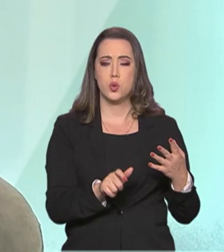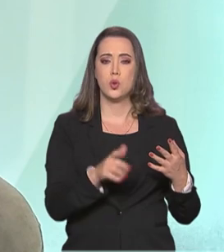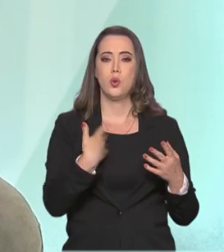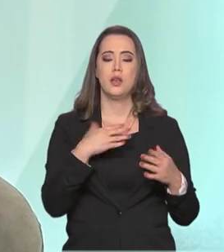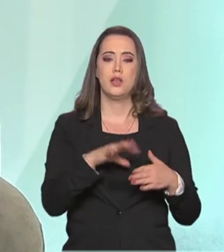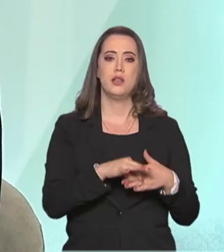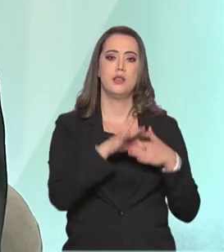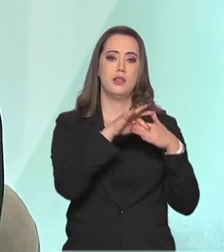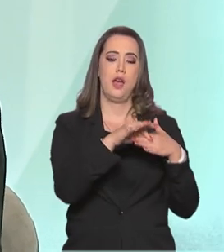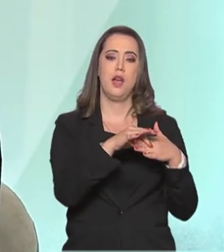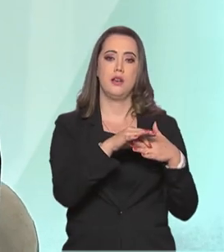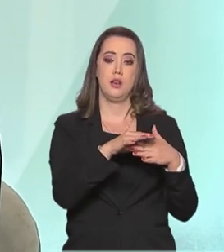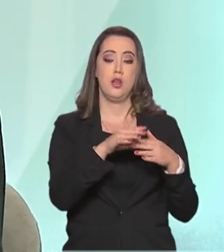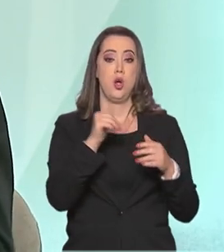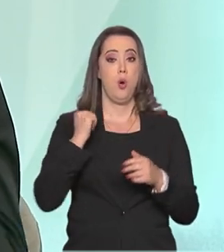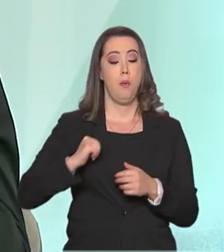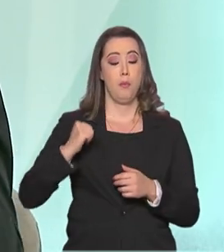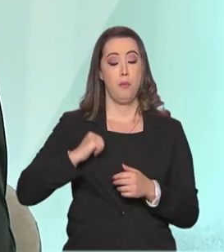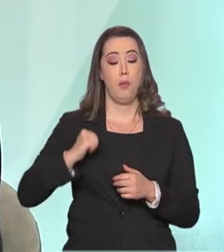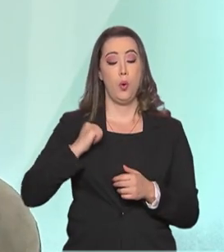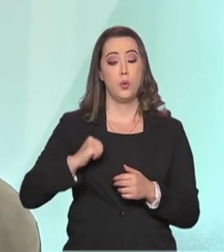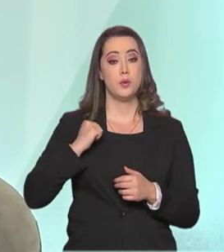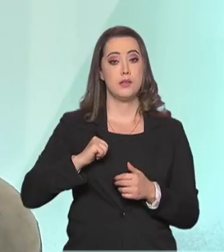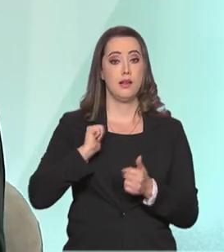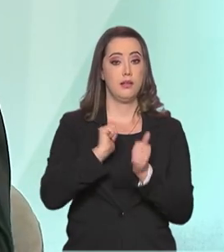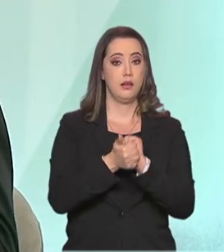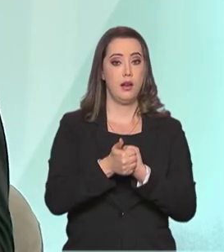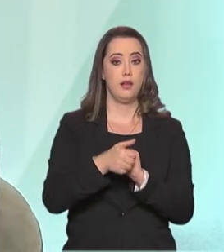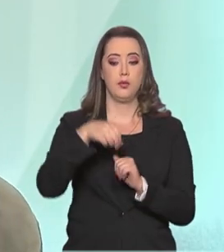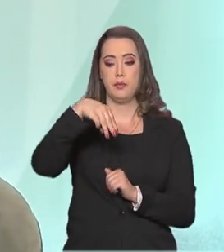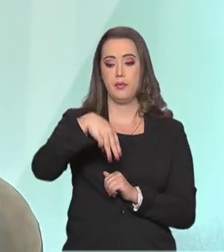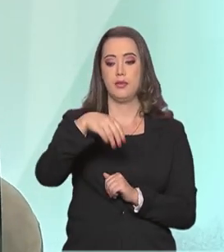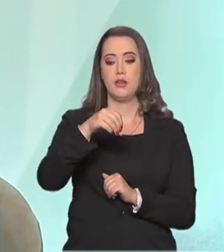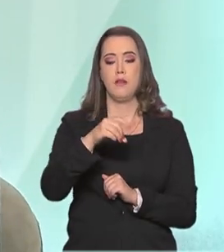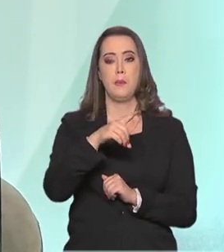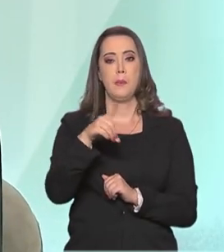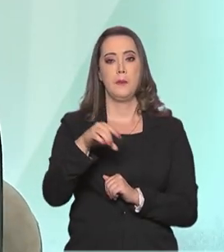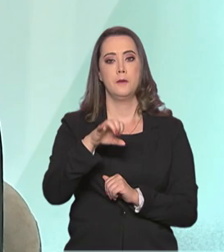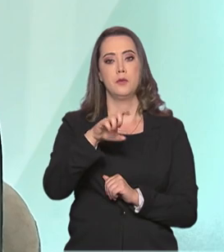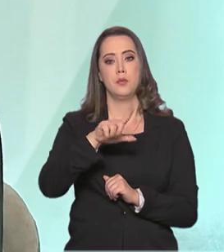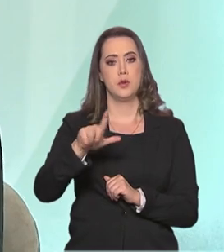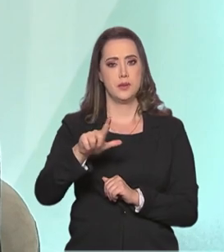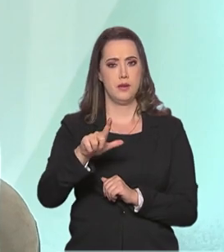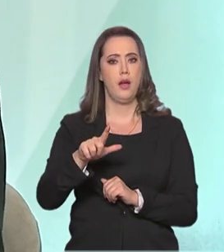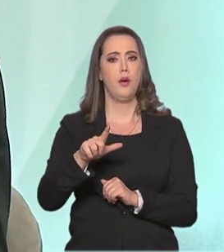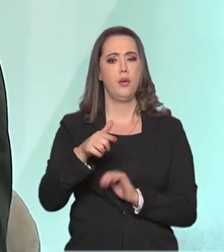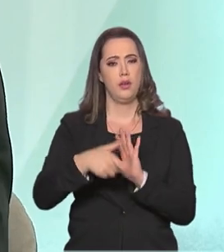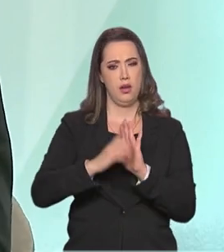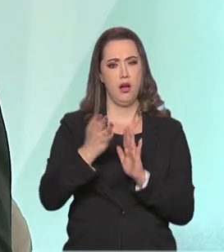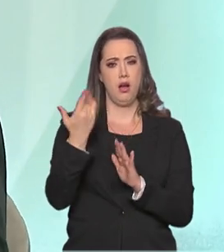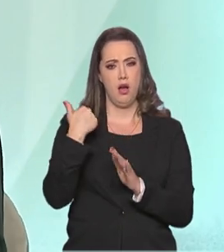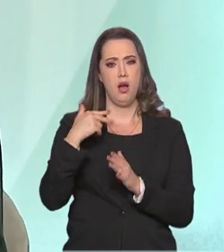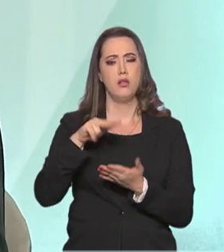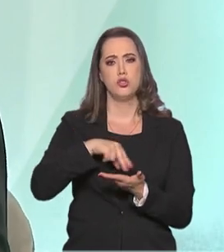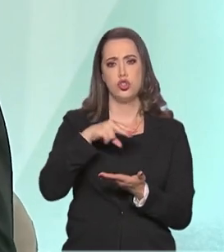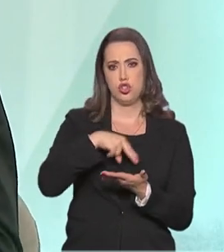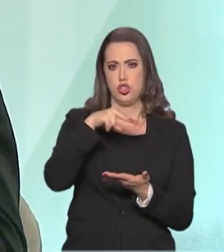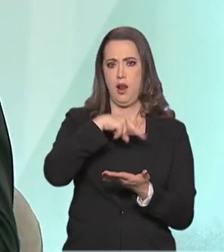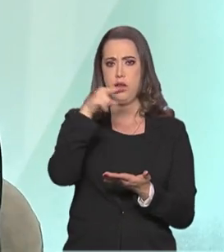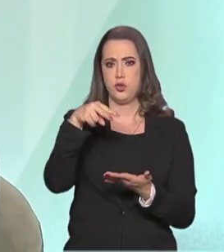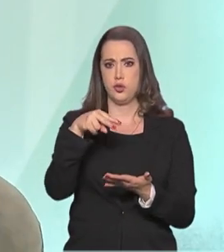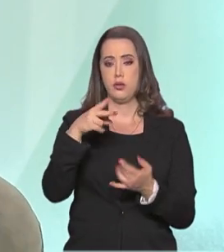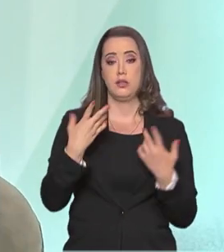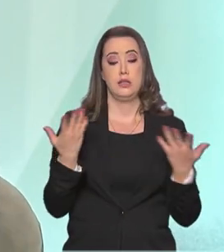Rodrigues, que é um ex-atleta da ginástica. Então, gente tem hoje representantes dos atletas, os atletas se sentem muito bem representados